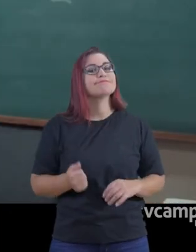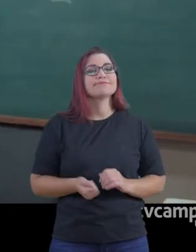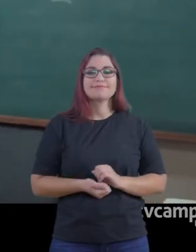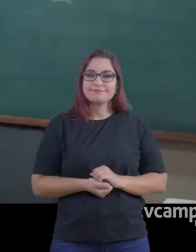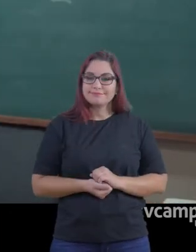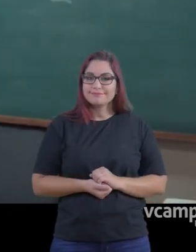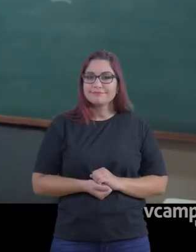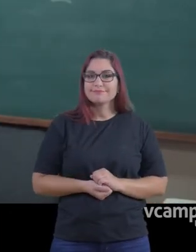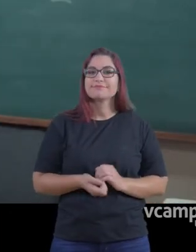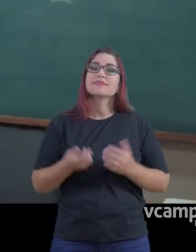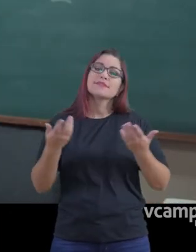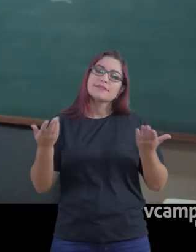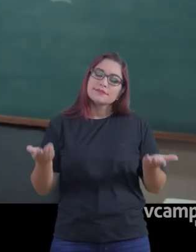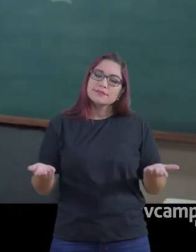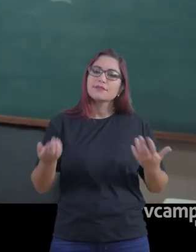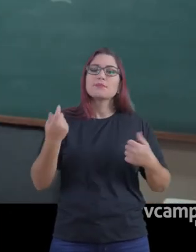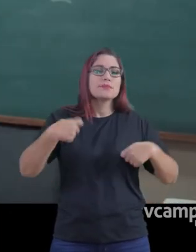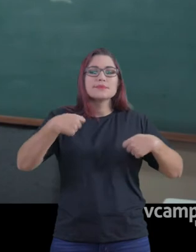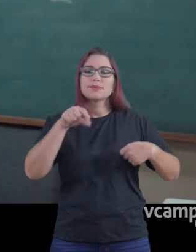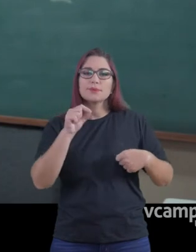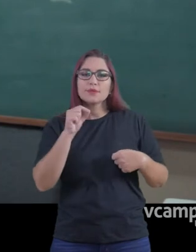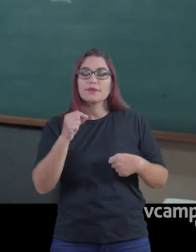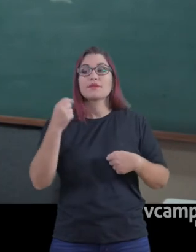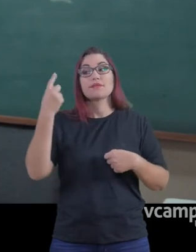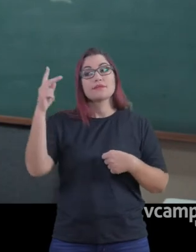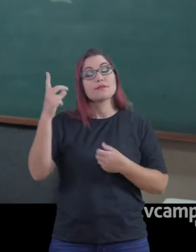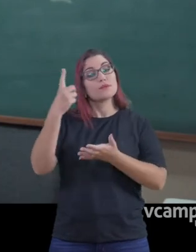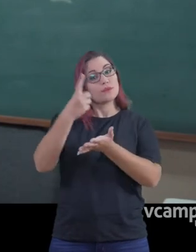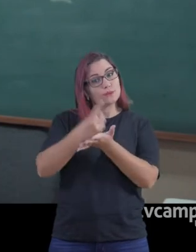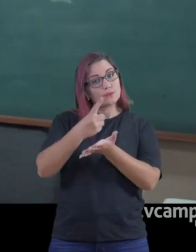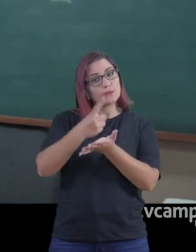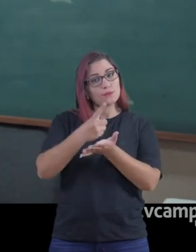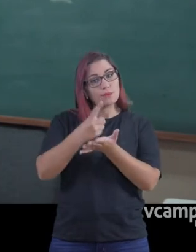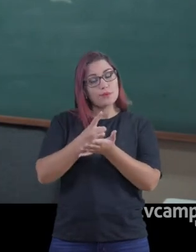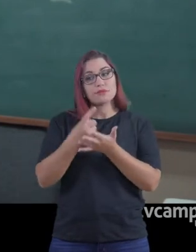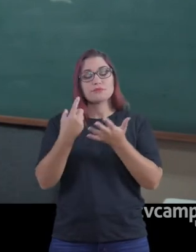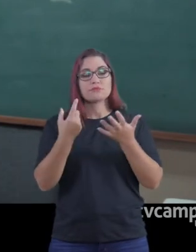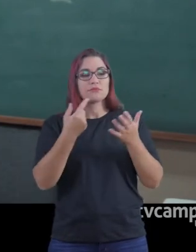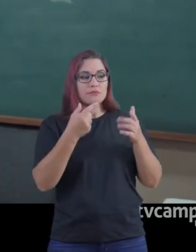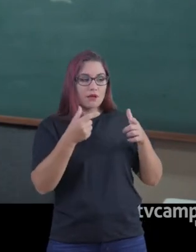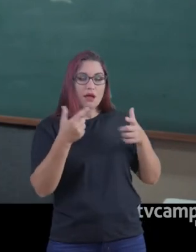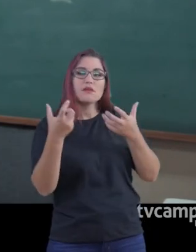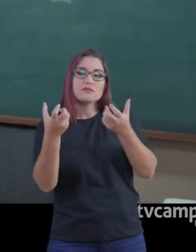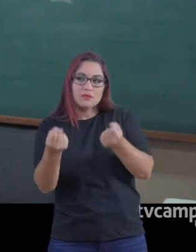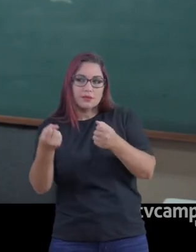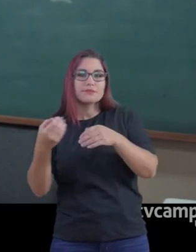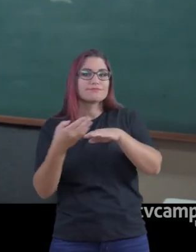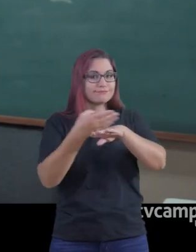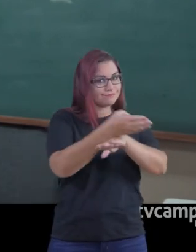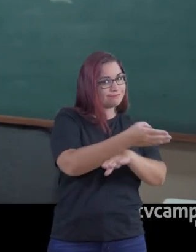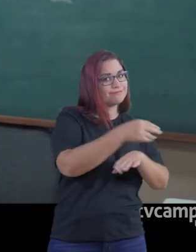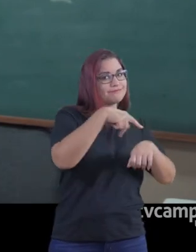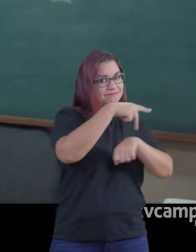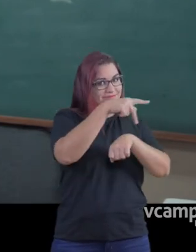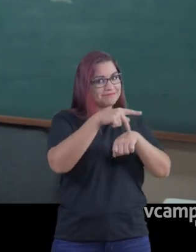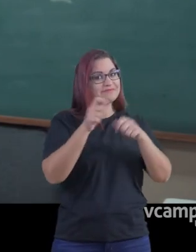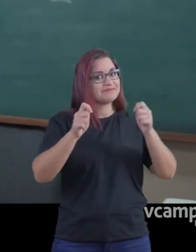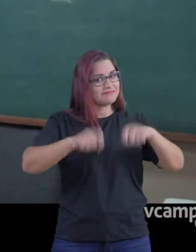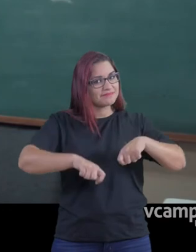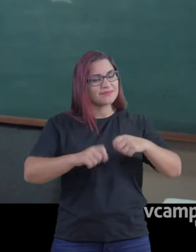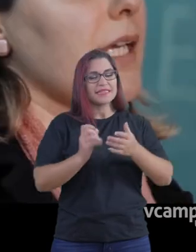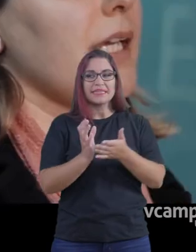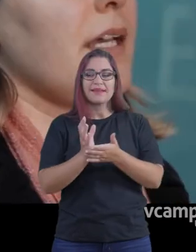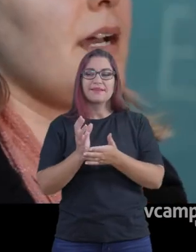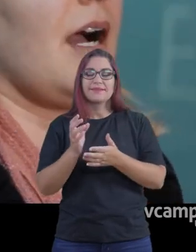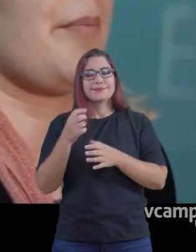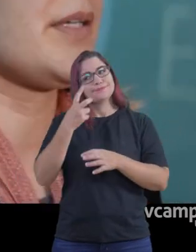precisa é ter um documento que te autorize a estar aí. A gente entende, inclusive, que isso é uma forma de violência,